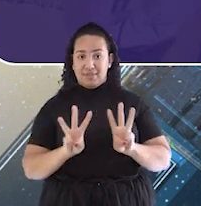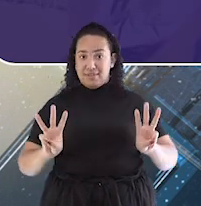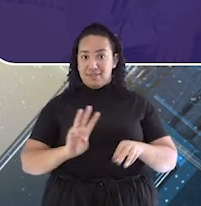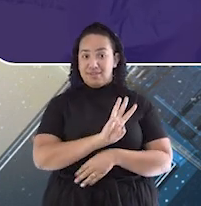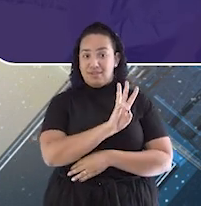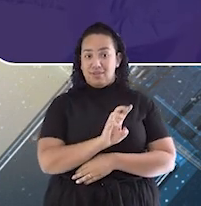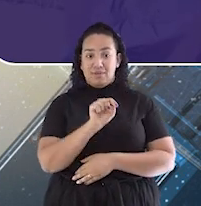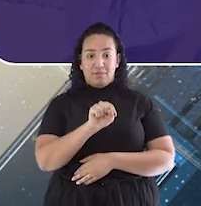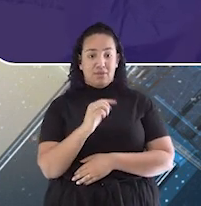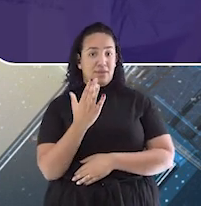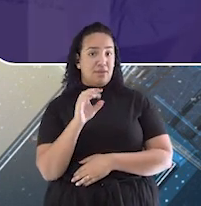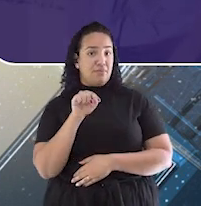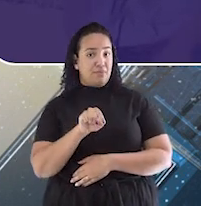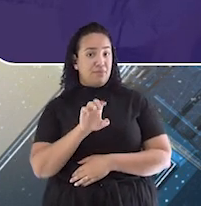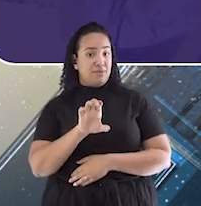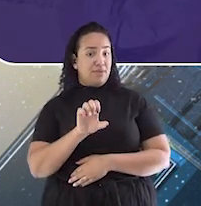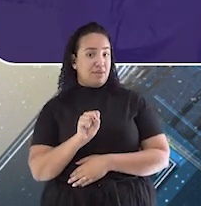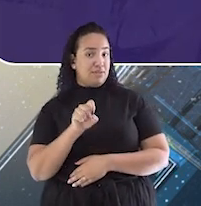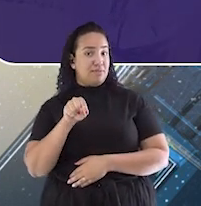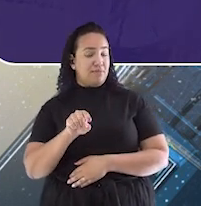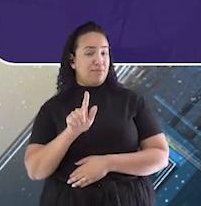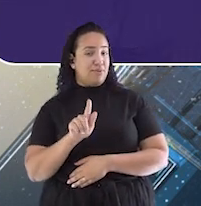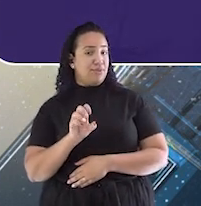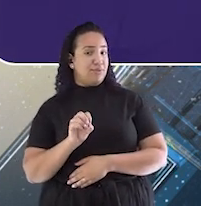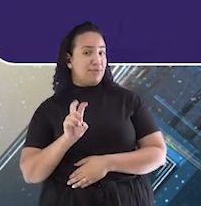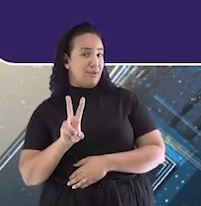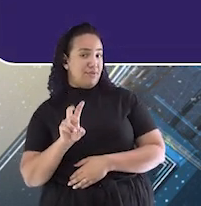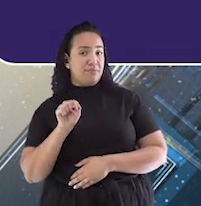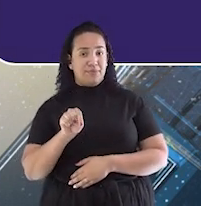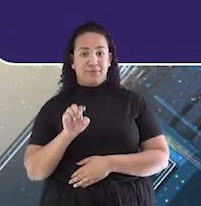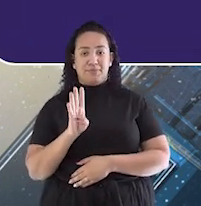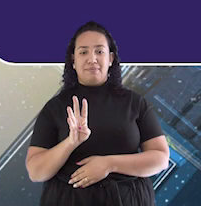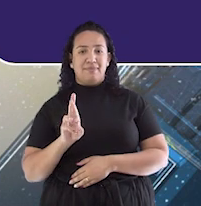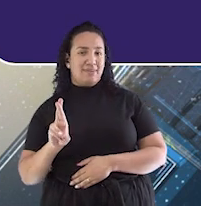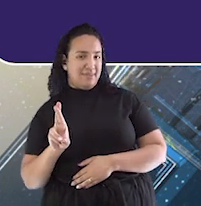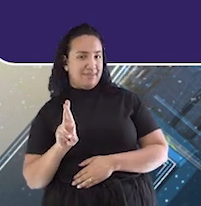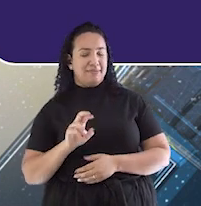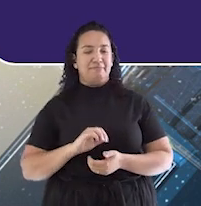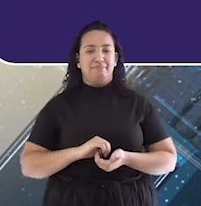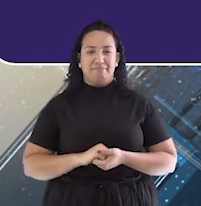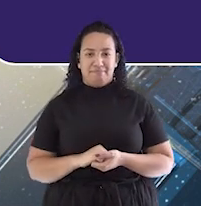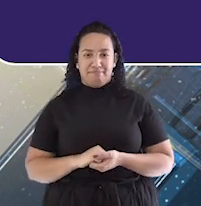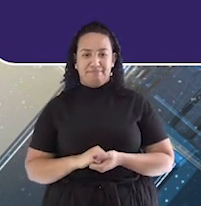.cariacica.es.gov.br